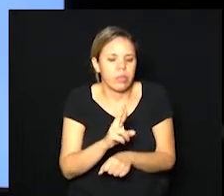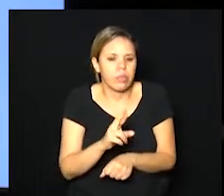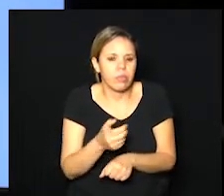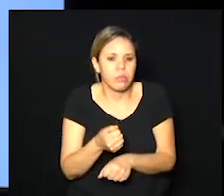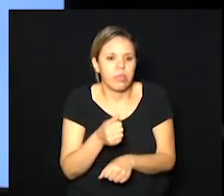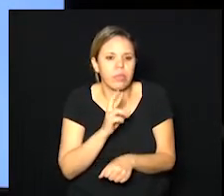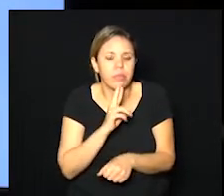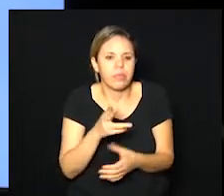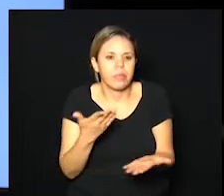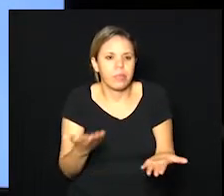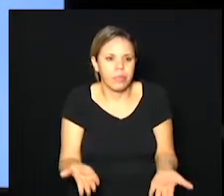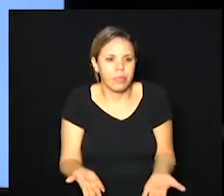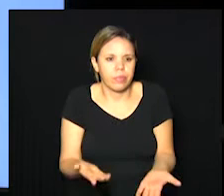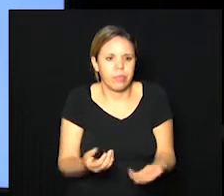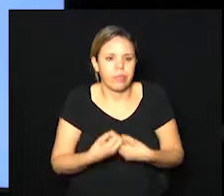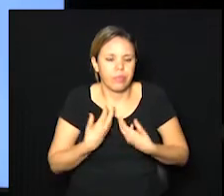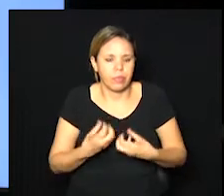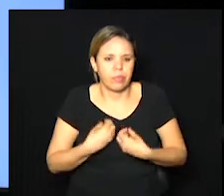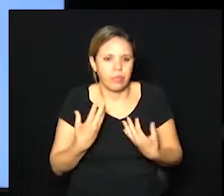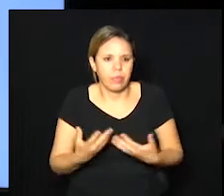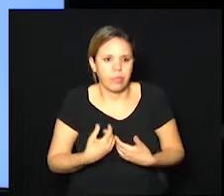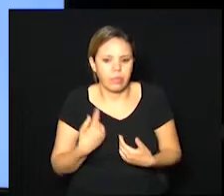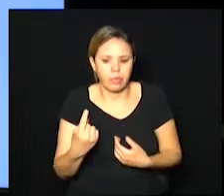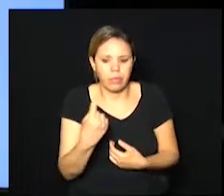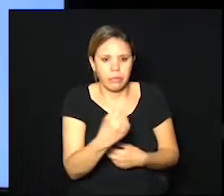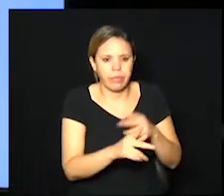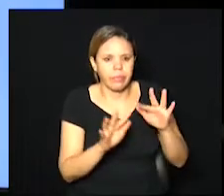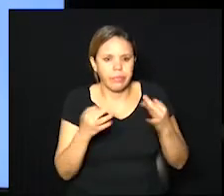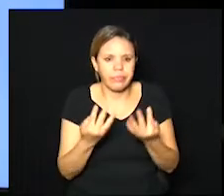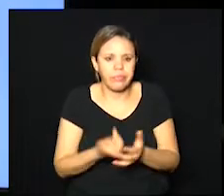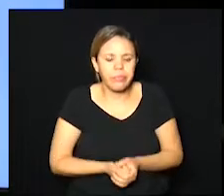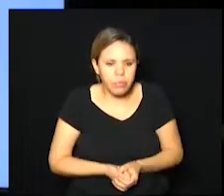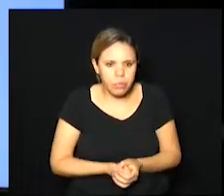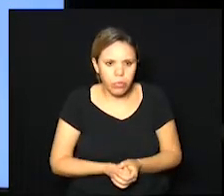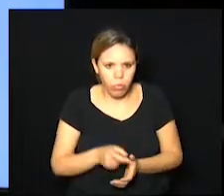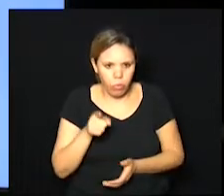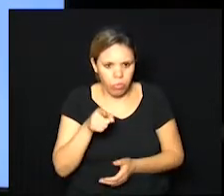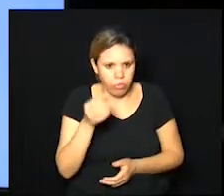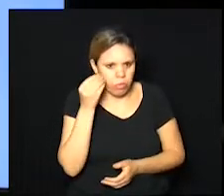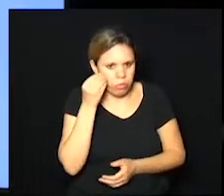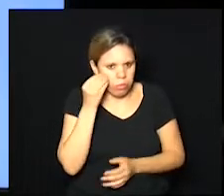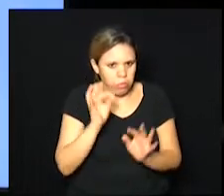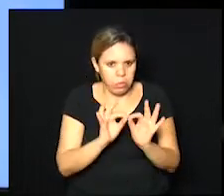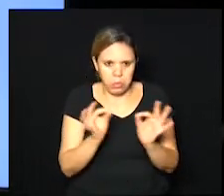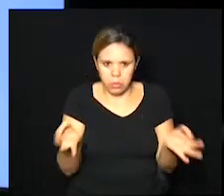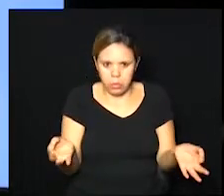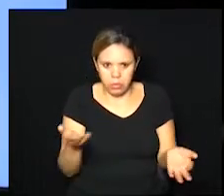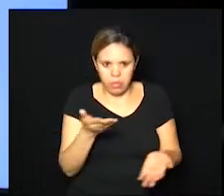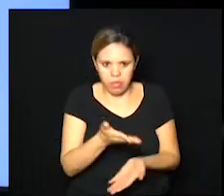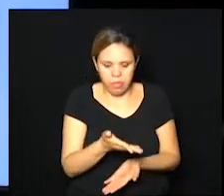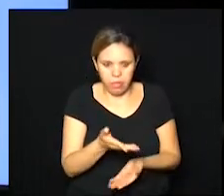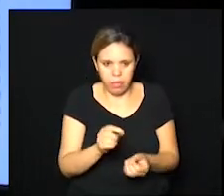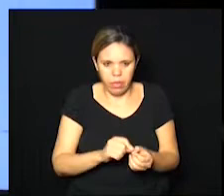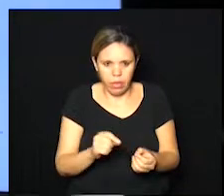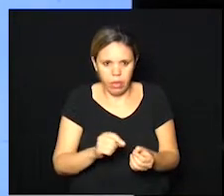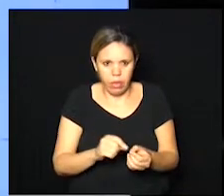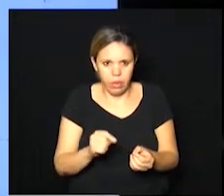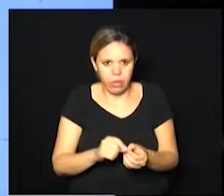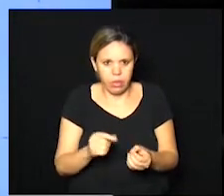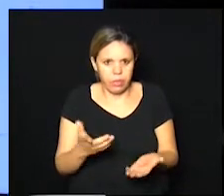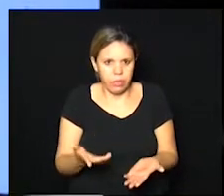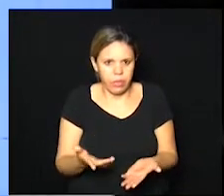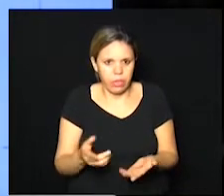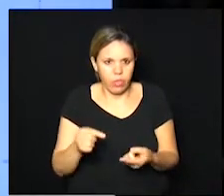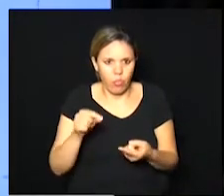pequeno questionário com as informações individuais e da família. Esse é o teste muito simples, né? É feita uma punção digital